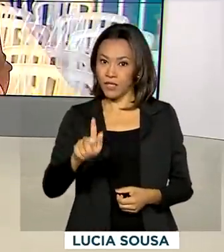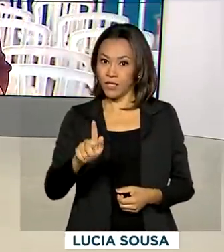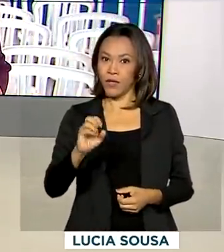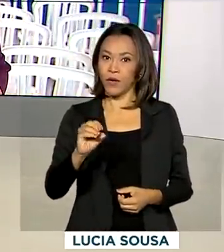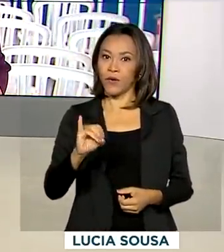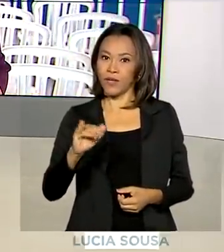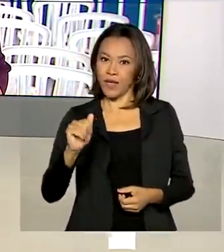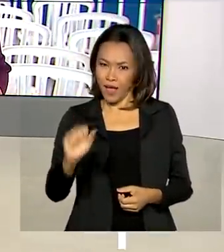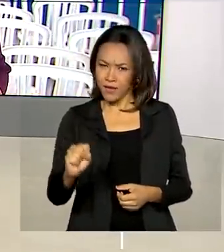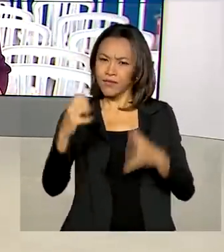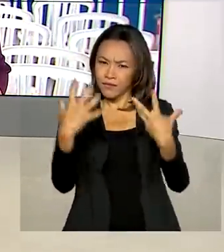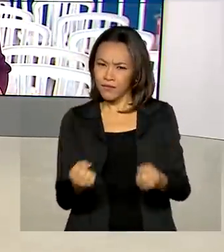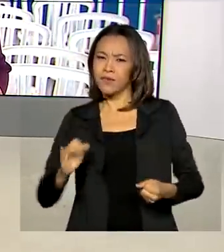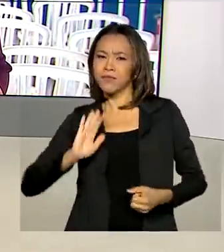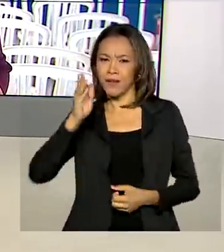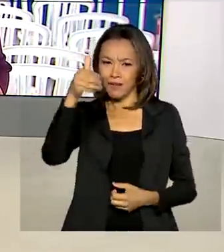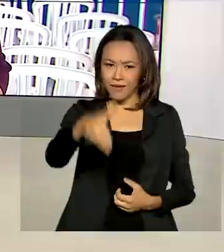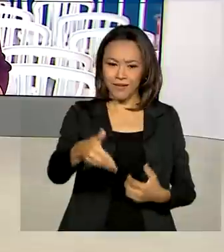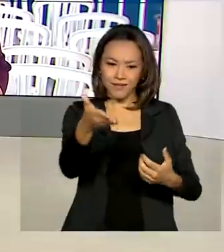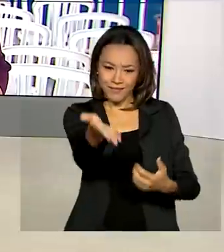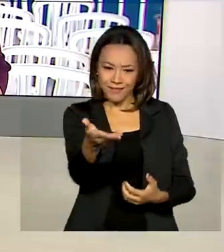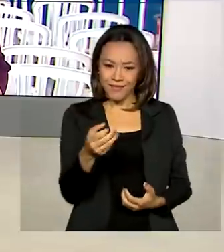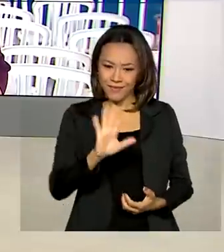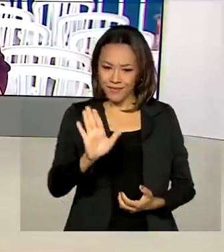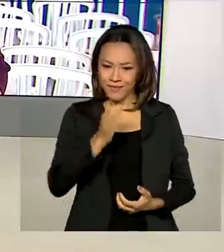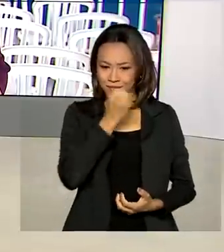Luana Karen. Olá Luana, bom dia pra você!